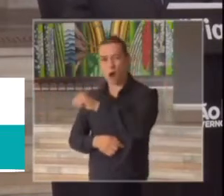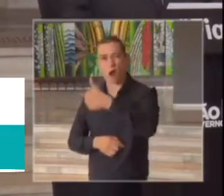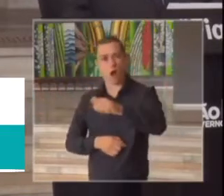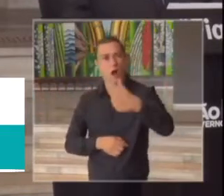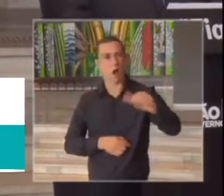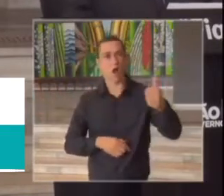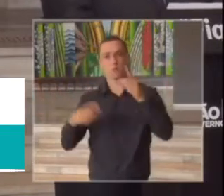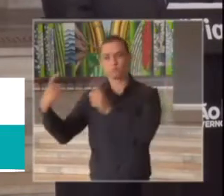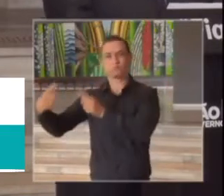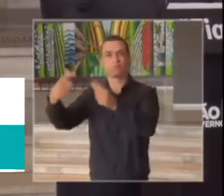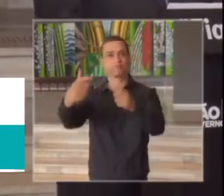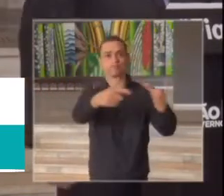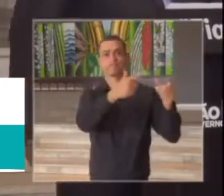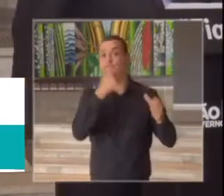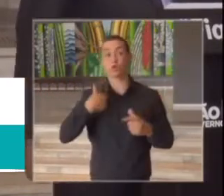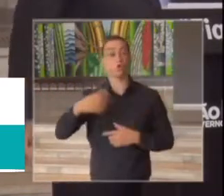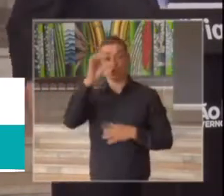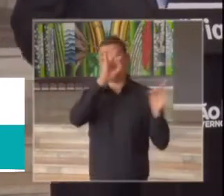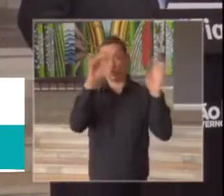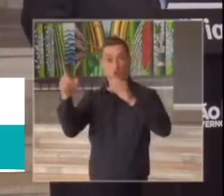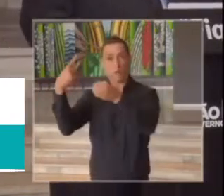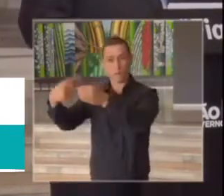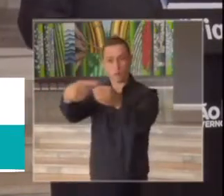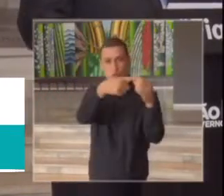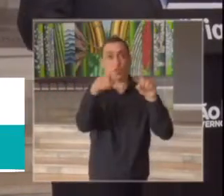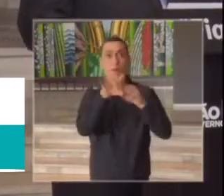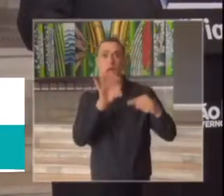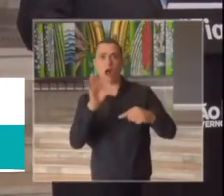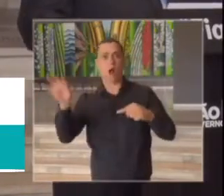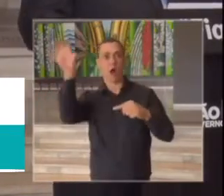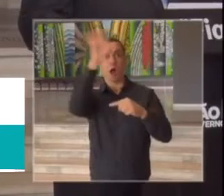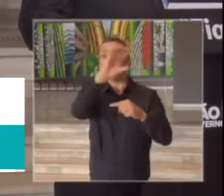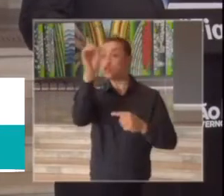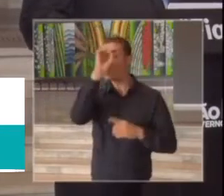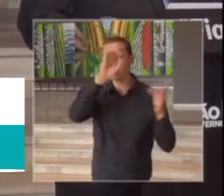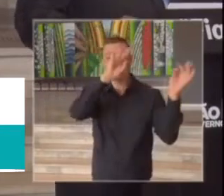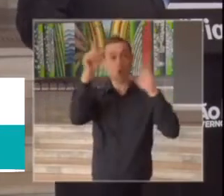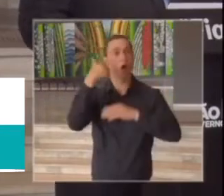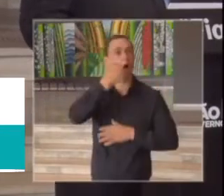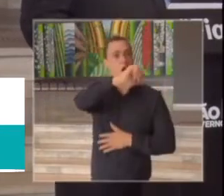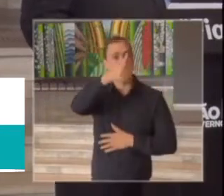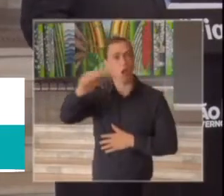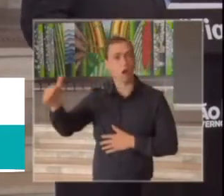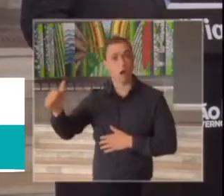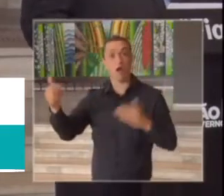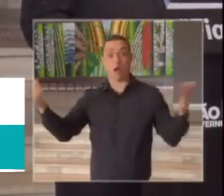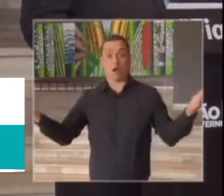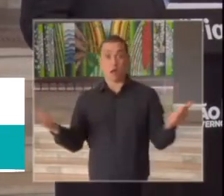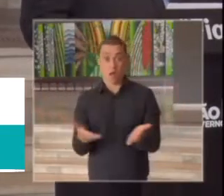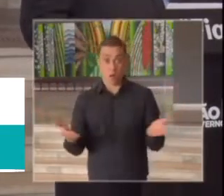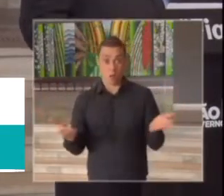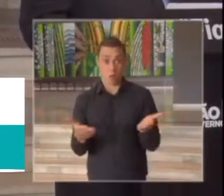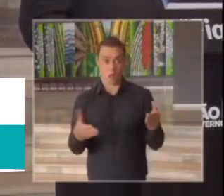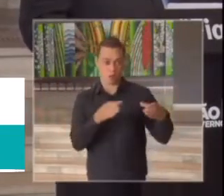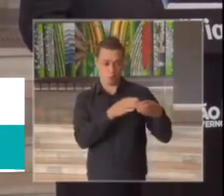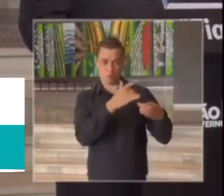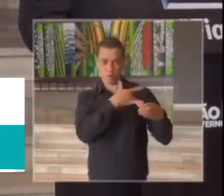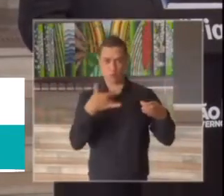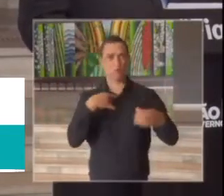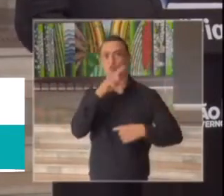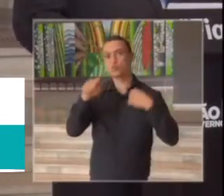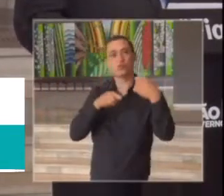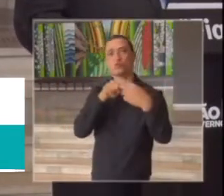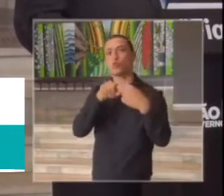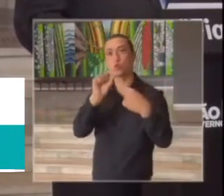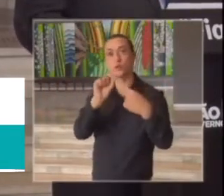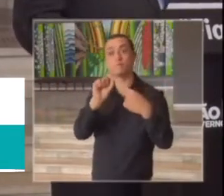comitê de saúde sempre apontar para o prefeito de alguma região de algum município melhor dizendo que